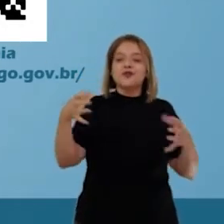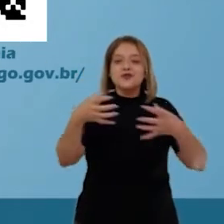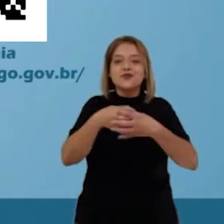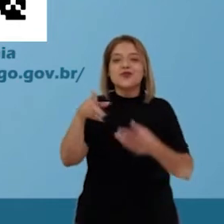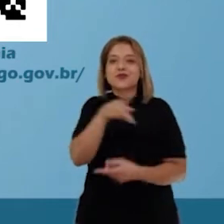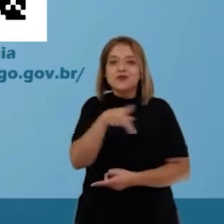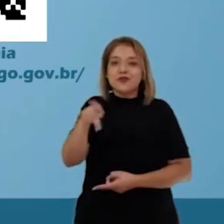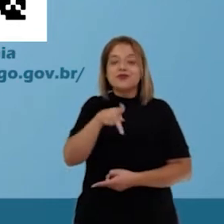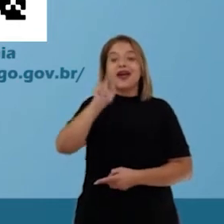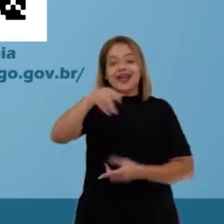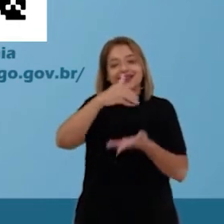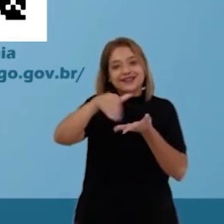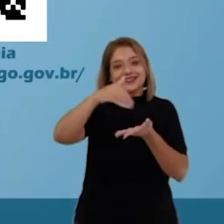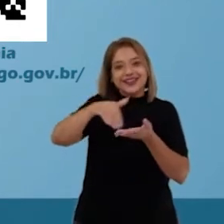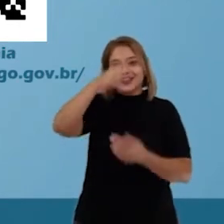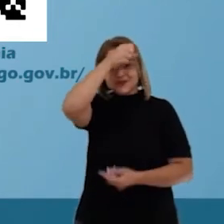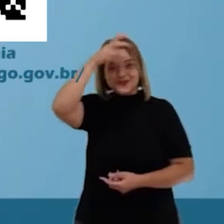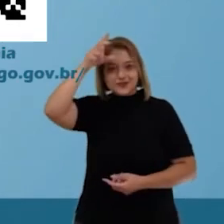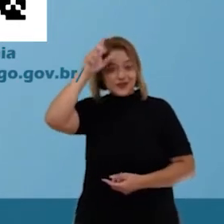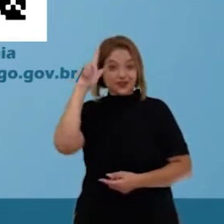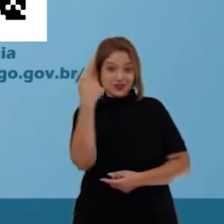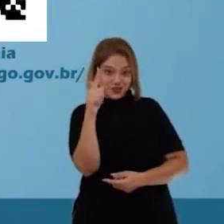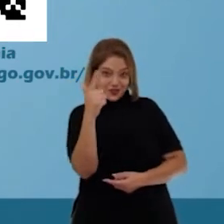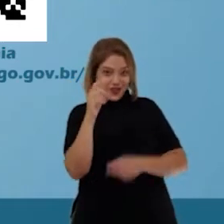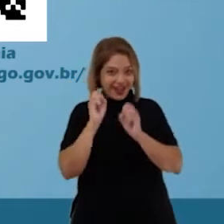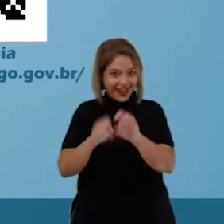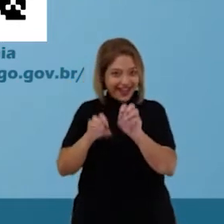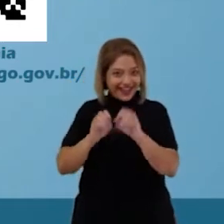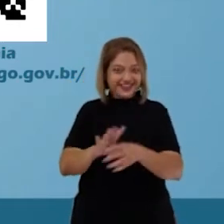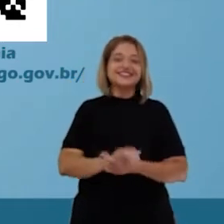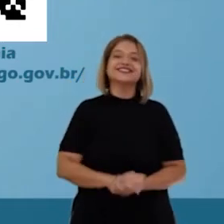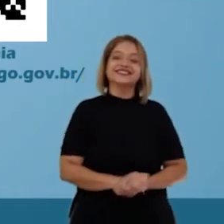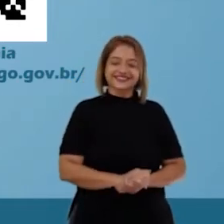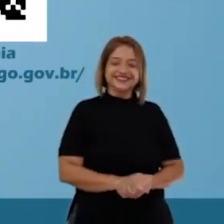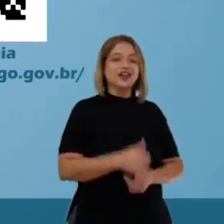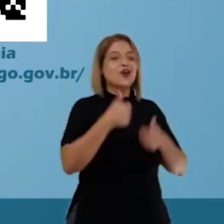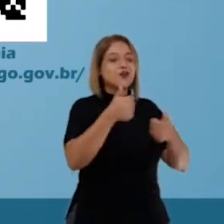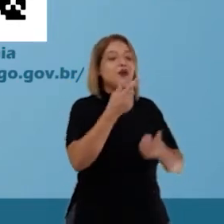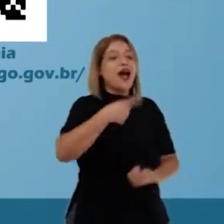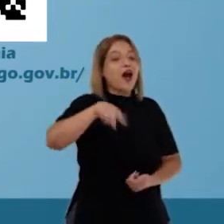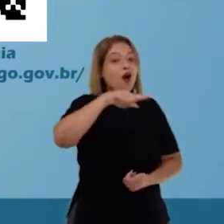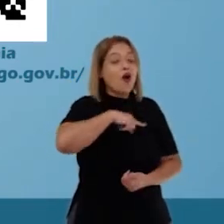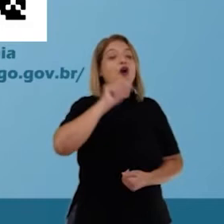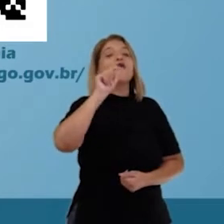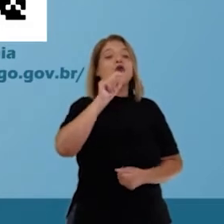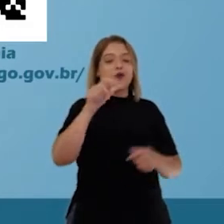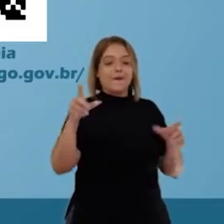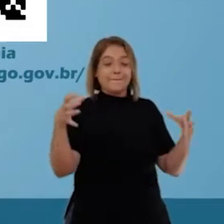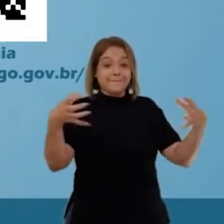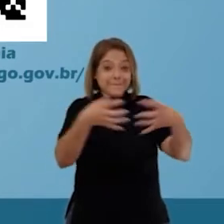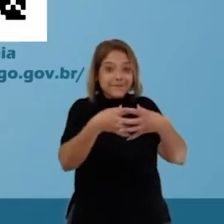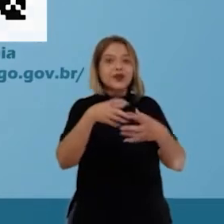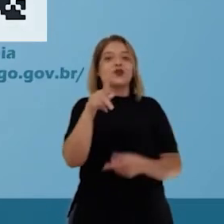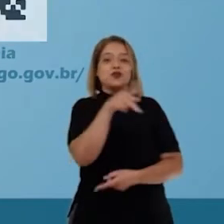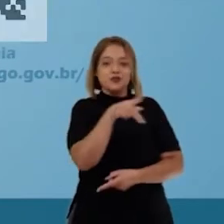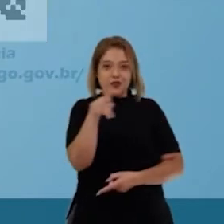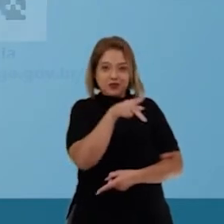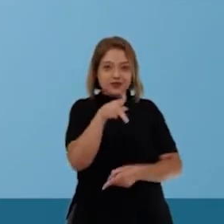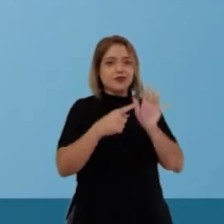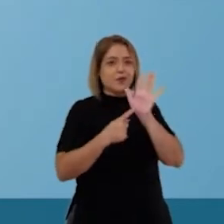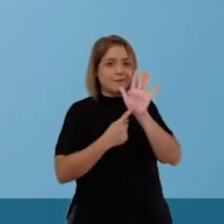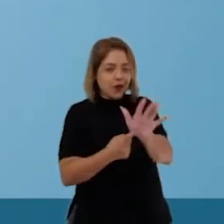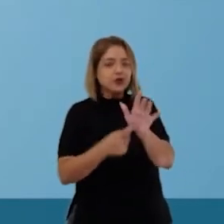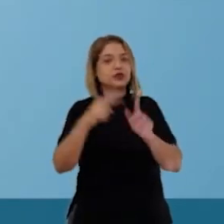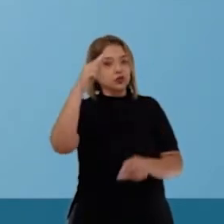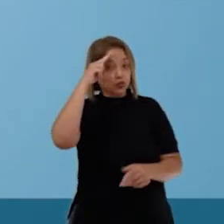professores da Secretaria Municipal de Educação de Goiânia. Bom, com vocês, os nossos professores, que estarão aqui de